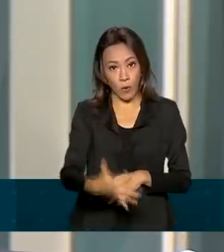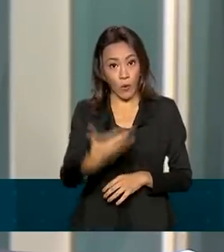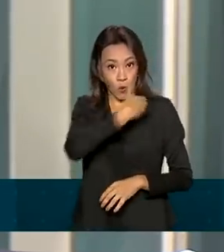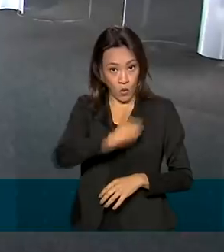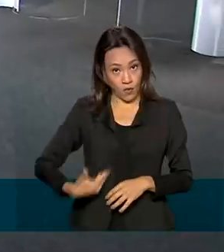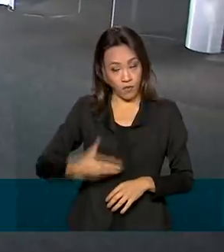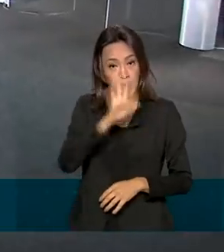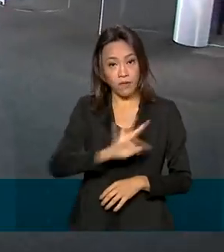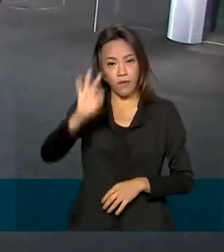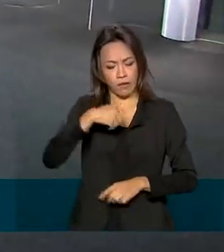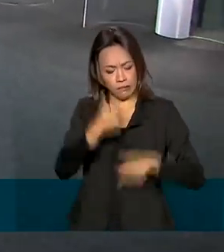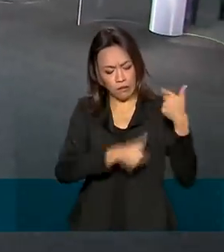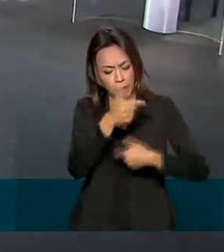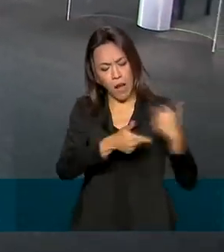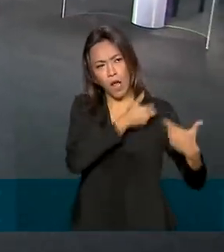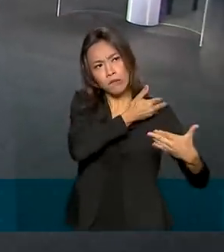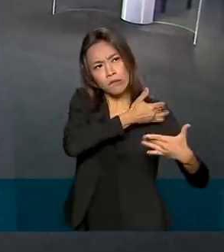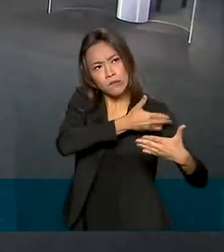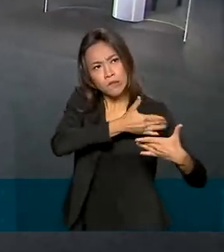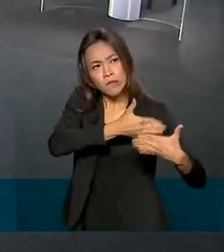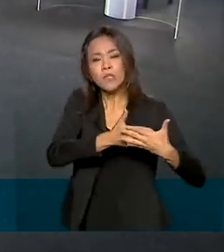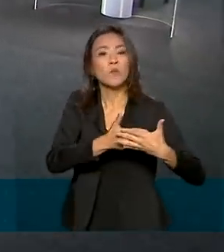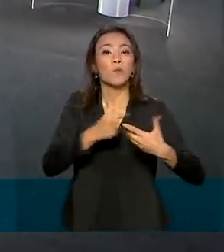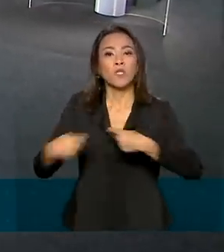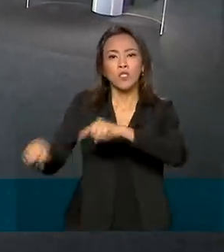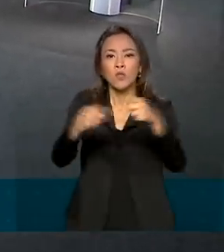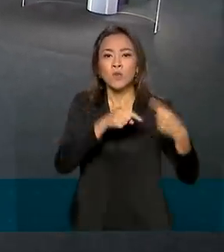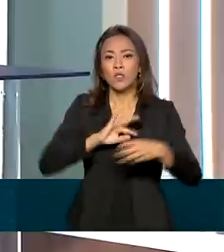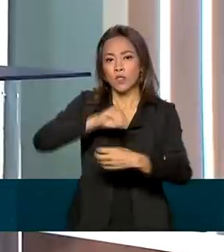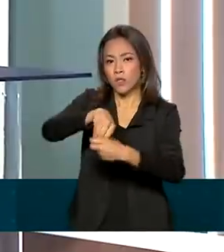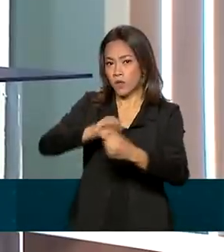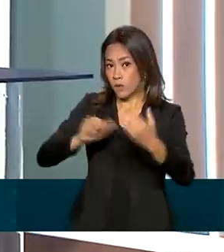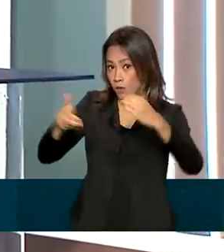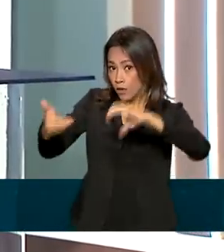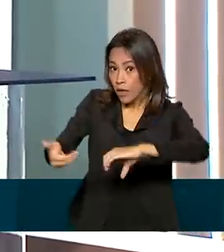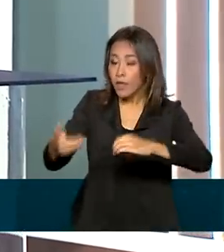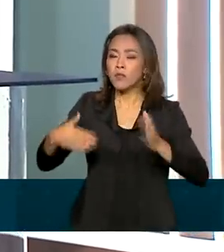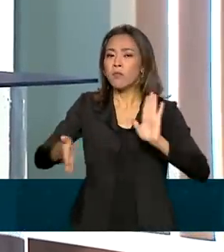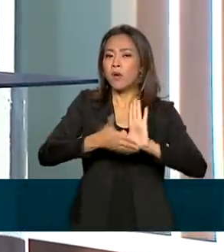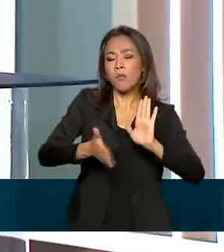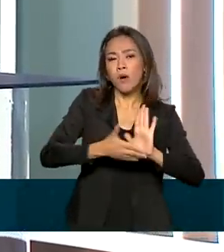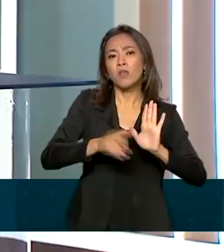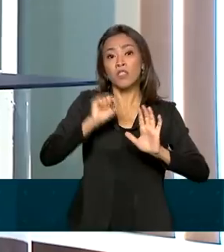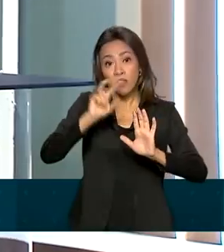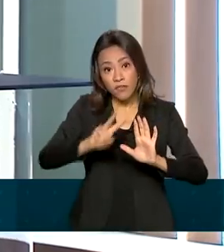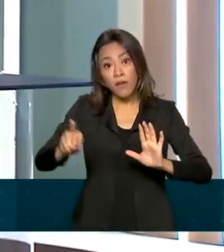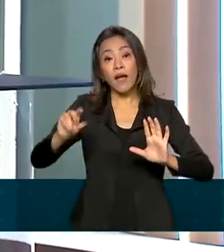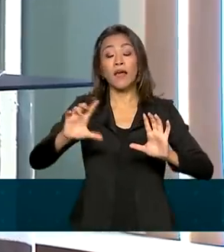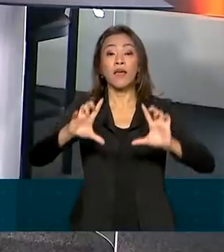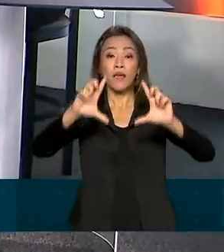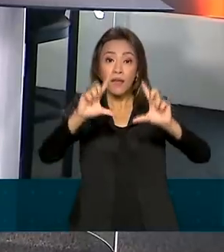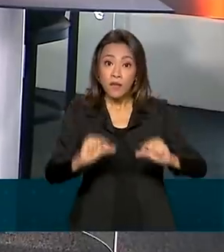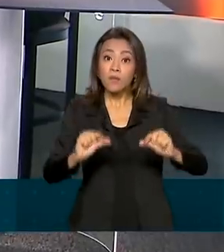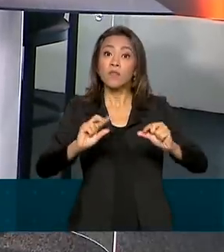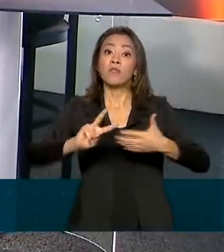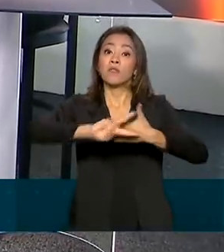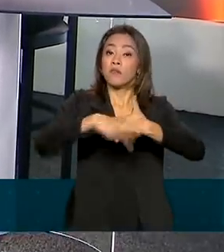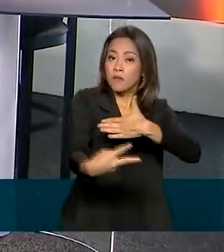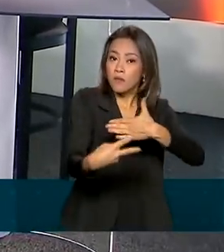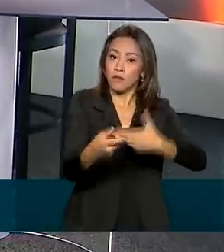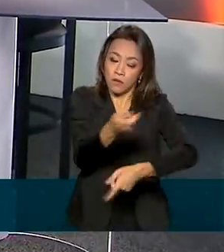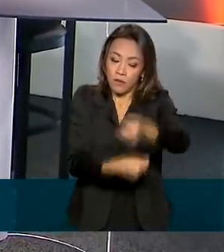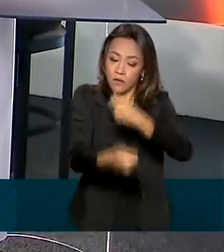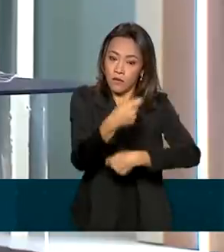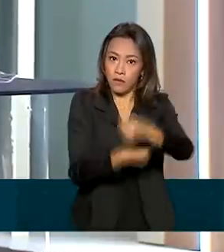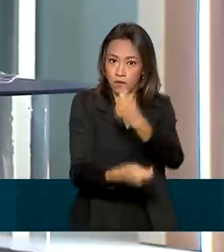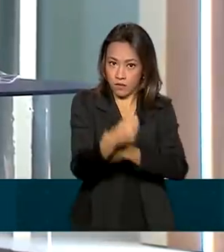trabalhado para discutir no Congresso medidas para amenizar o impacto econômico provocado pela pandemia da Covid